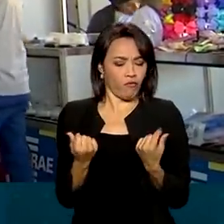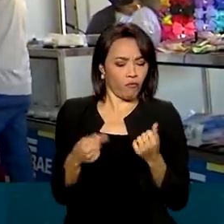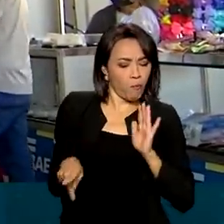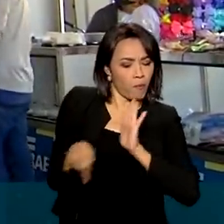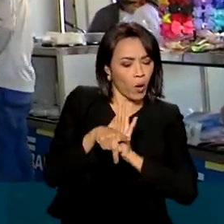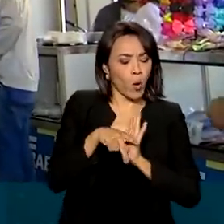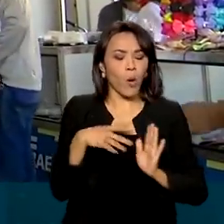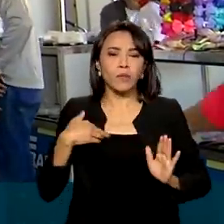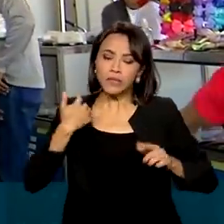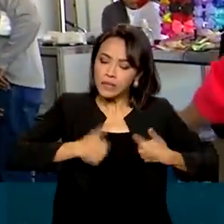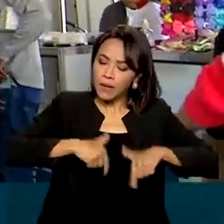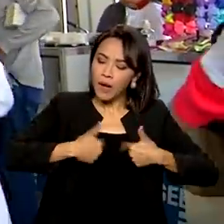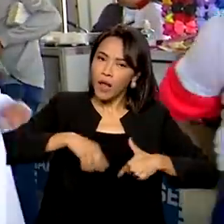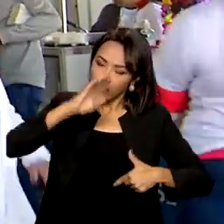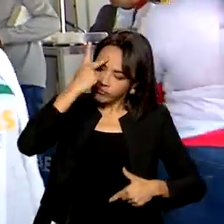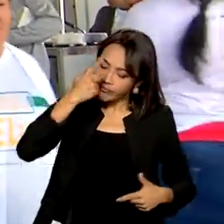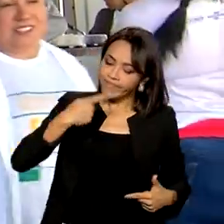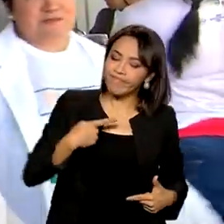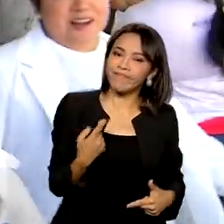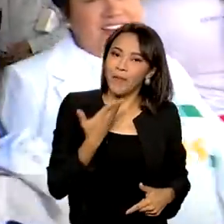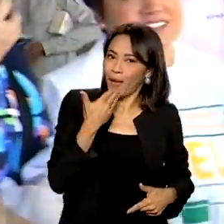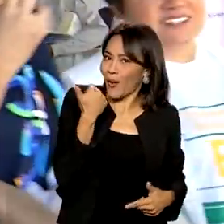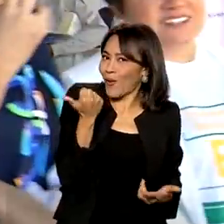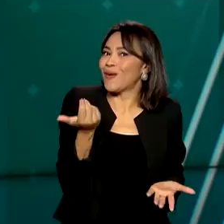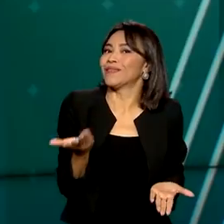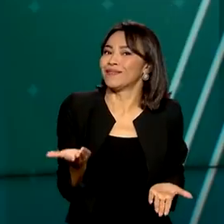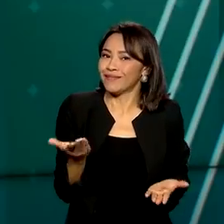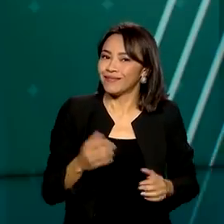Trabalhar para a gente, né? Vem melhor.